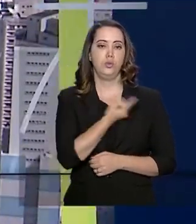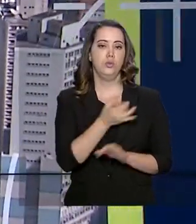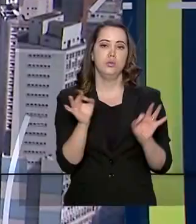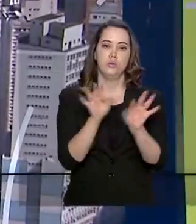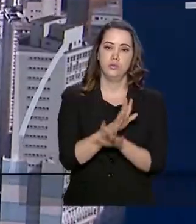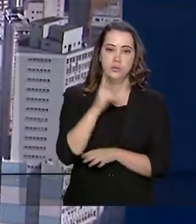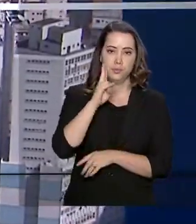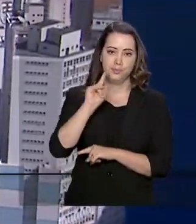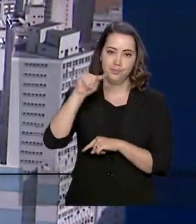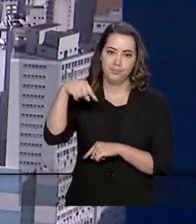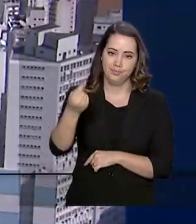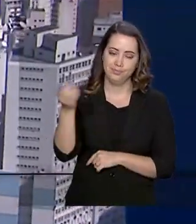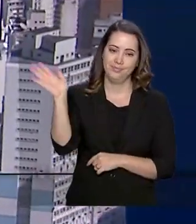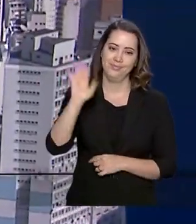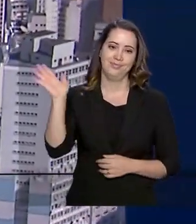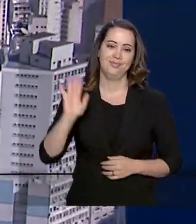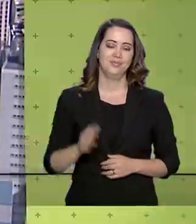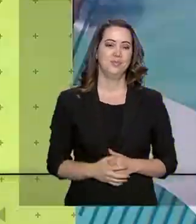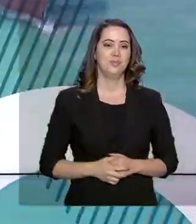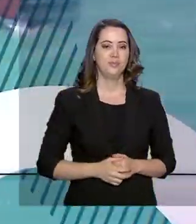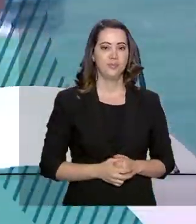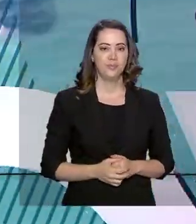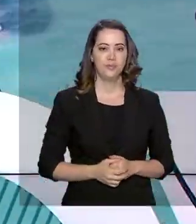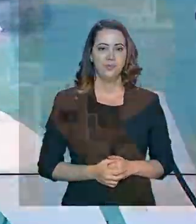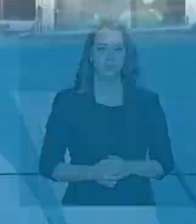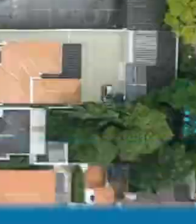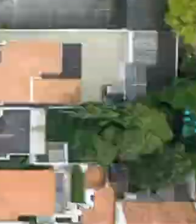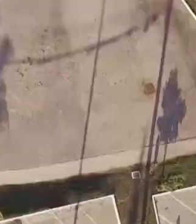fica por aqui. Nos vemos na próxima edição. Até lá!